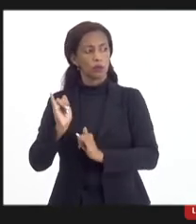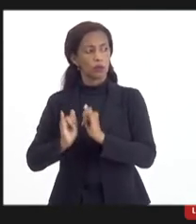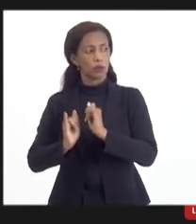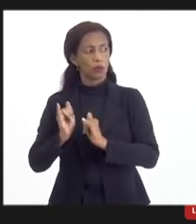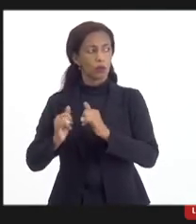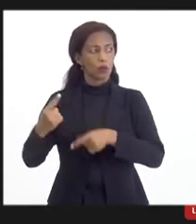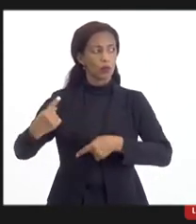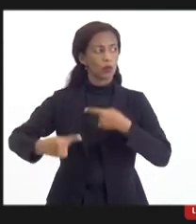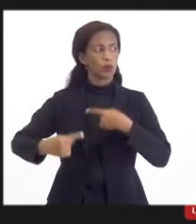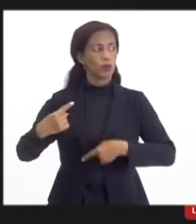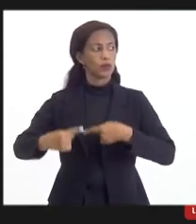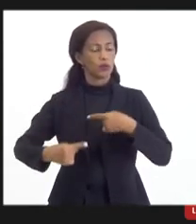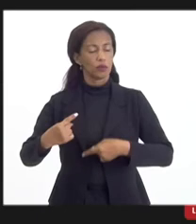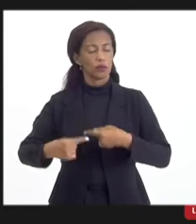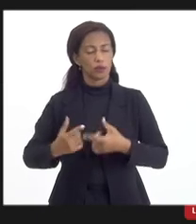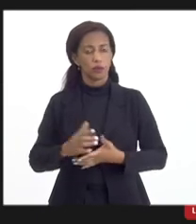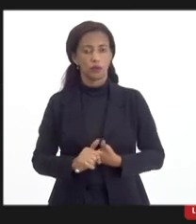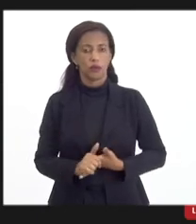competitiva,